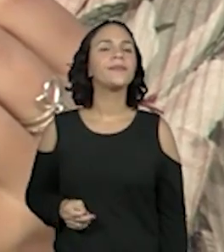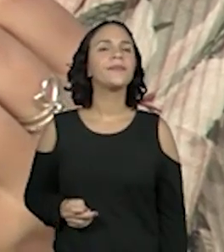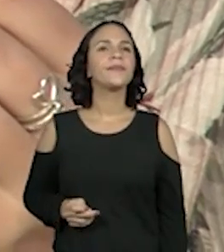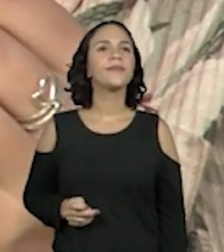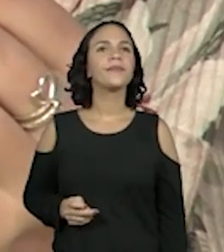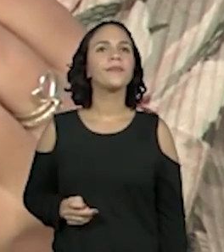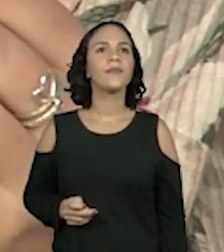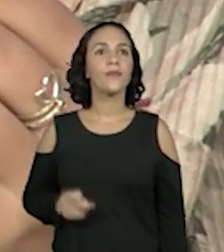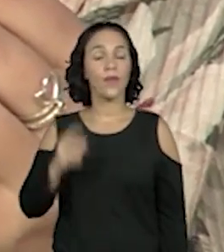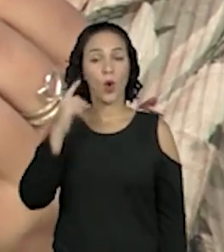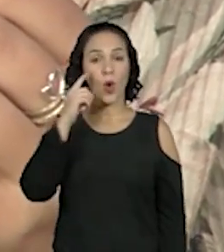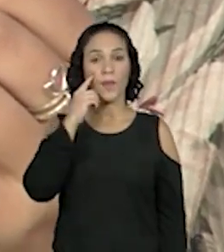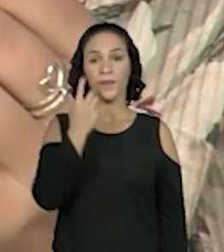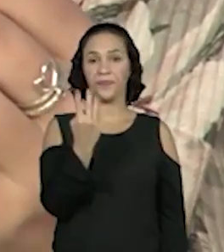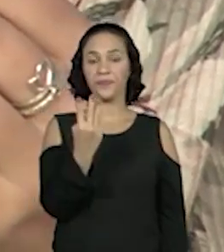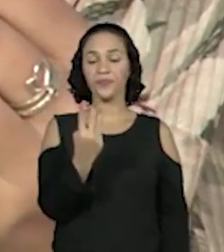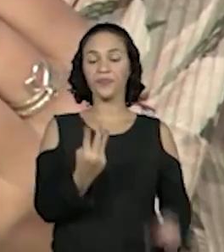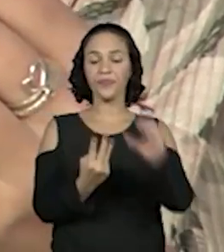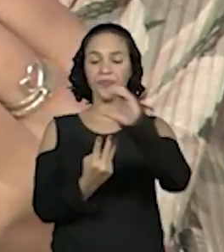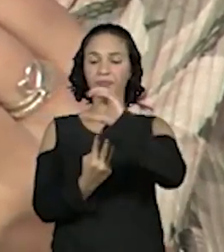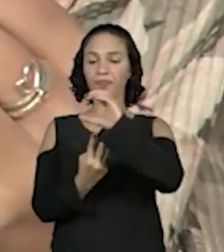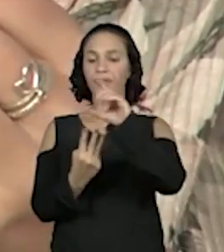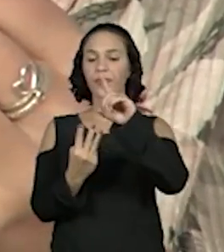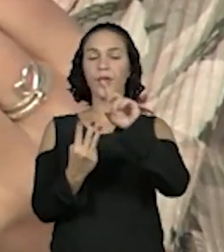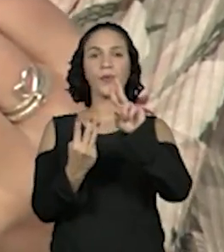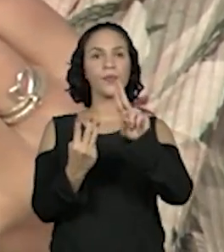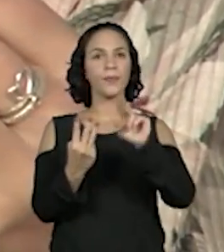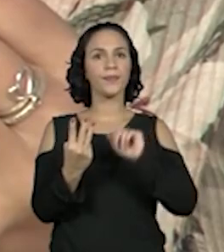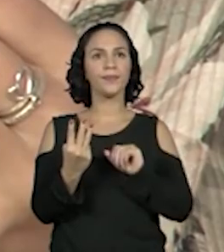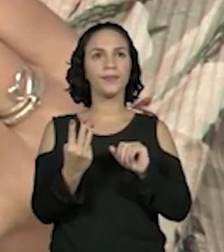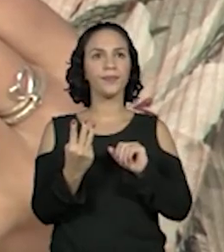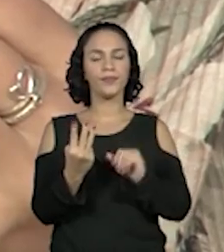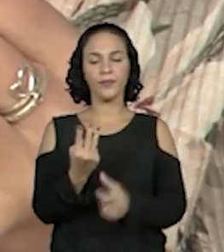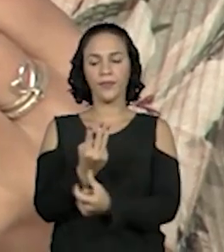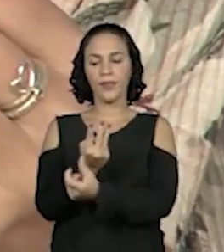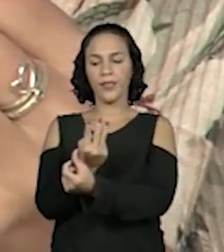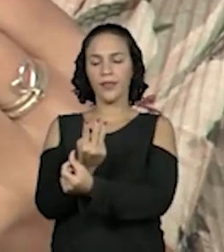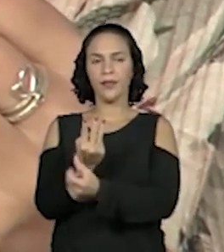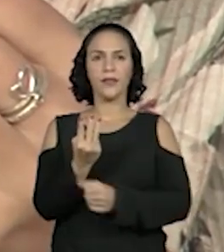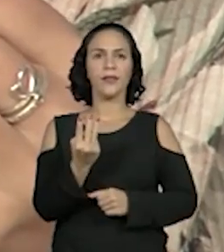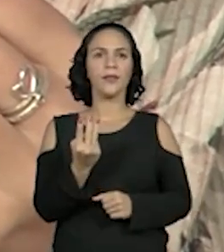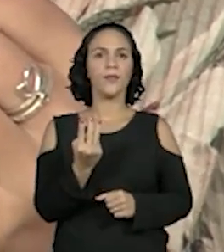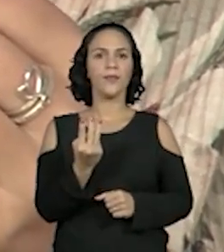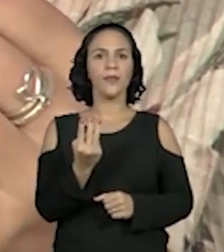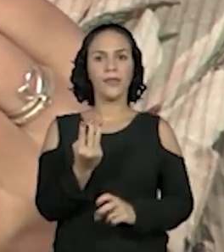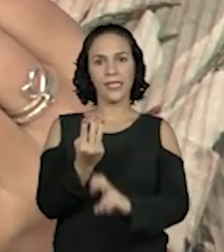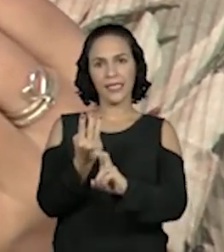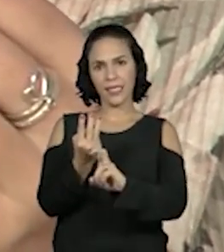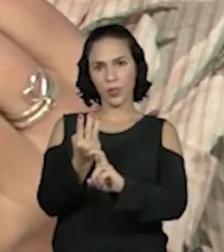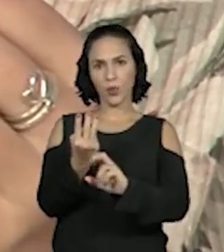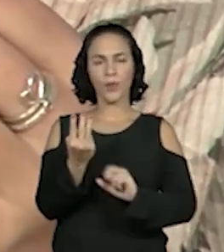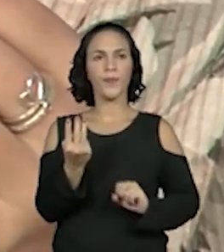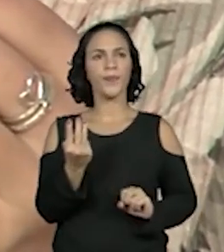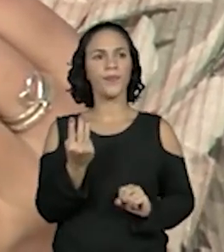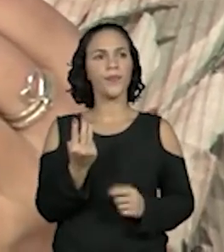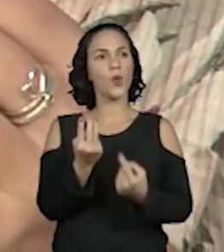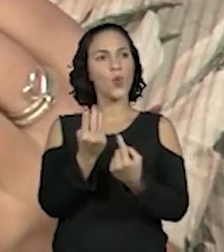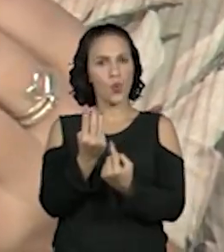está em azul. A dezena em verde. E a unidade em... Laranja.